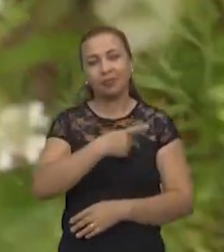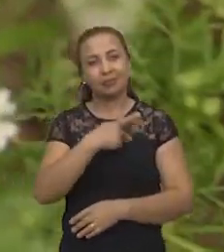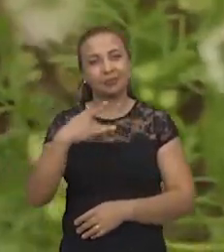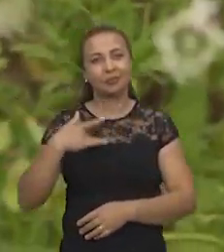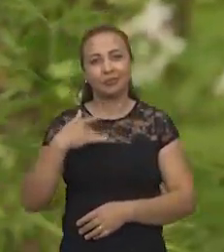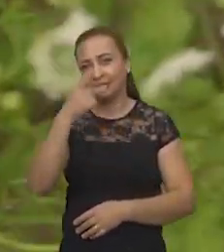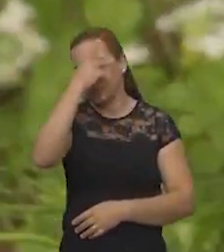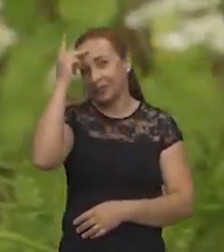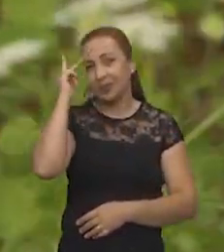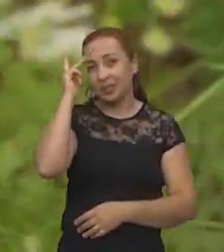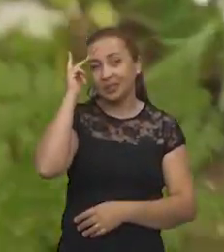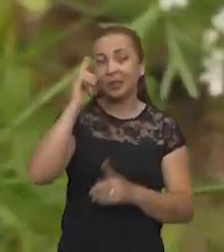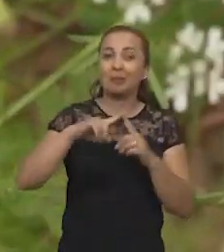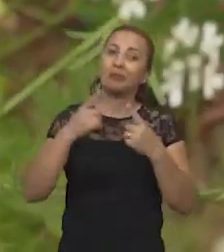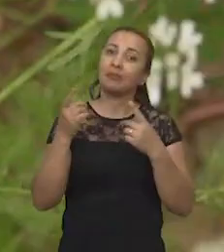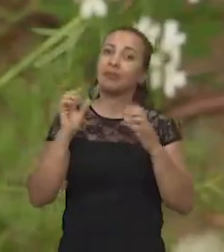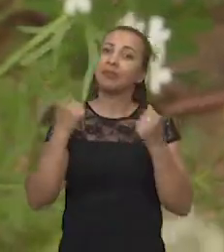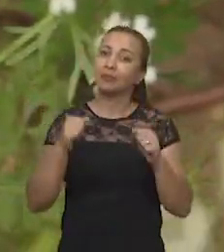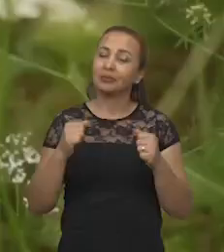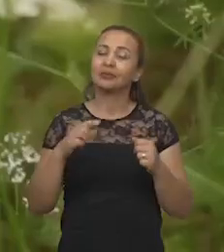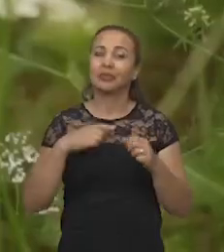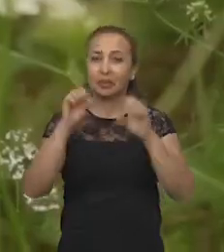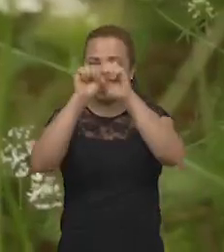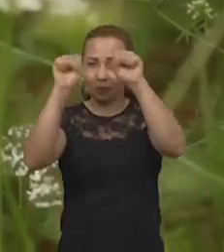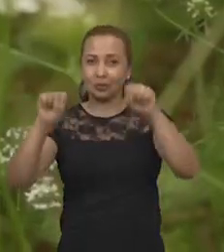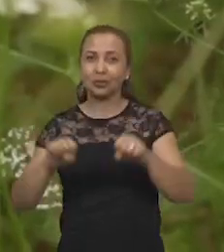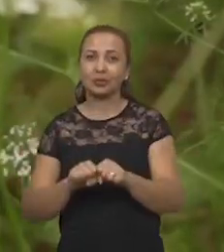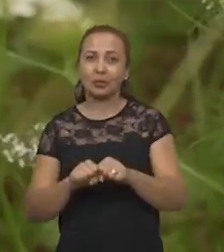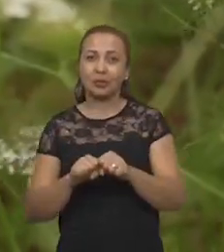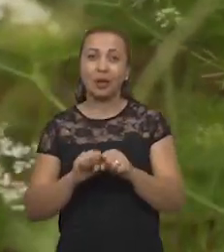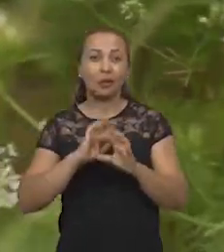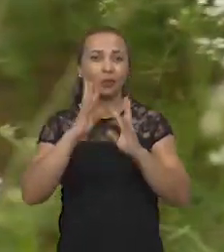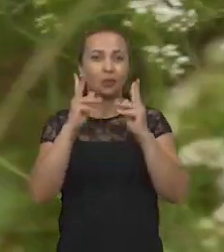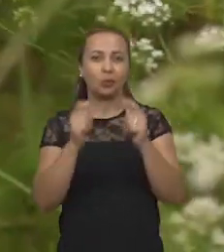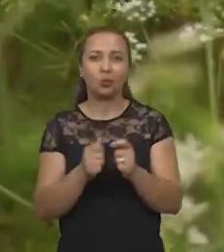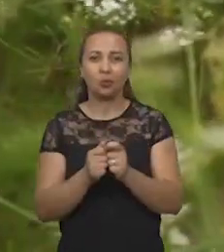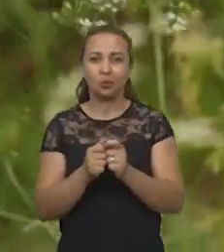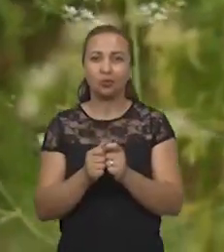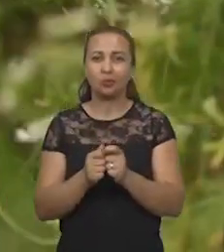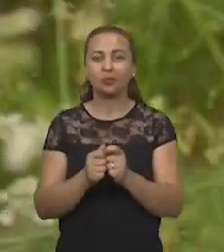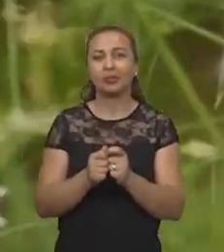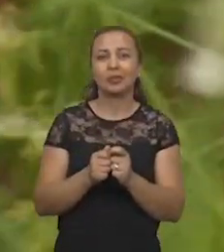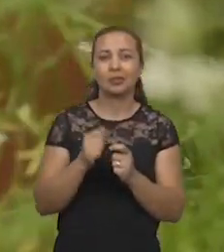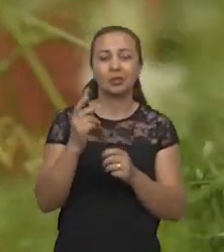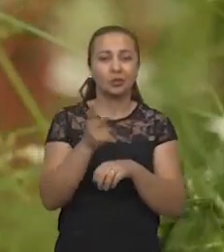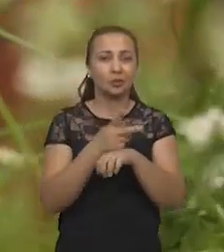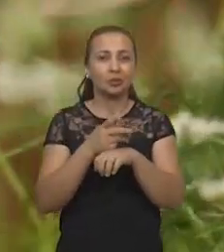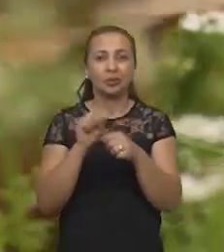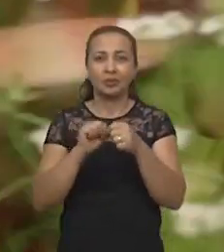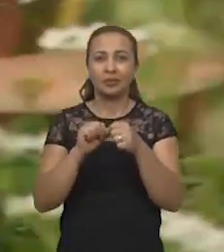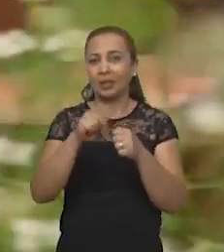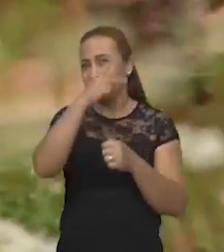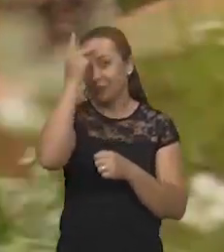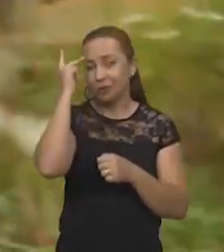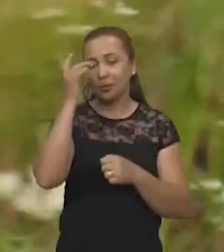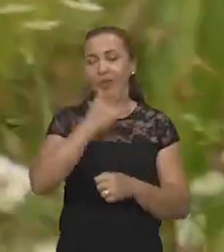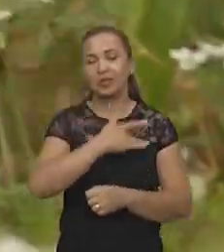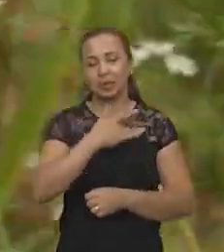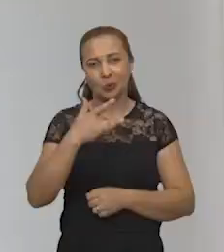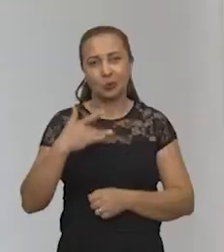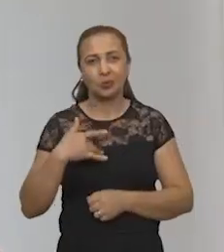saúde dos indivíduos, mas deve ser parte de um sistema integral, no sentido de tornar a pessoa realmente